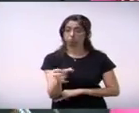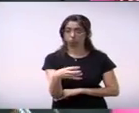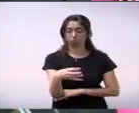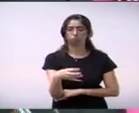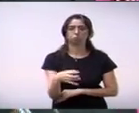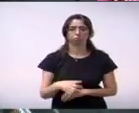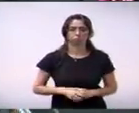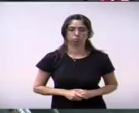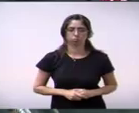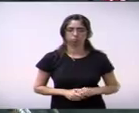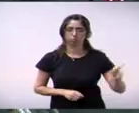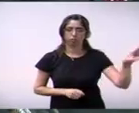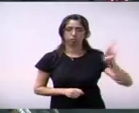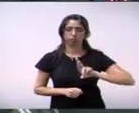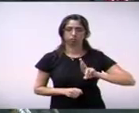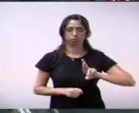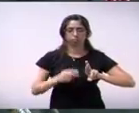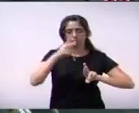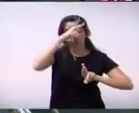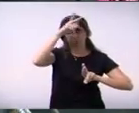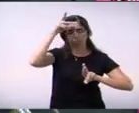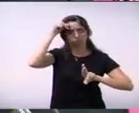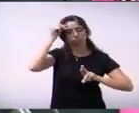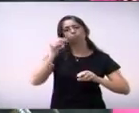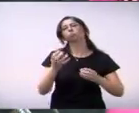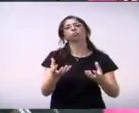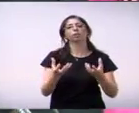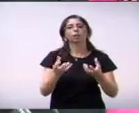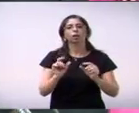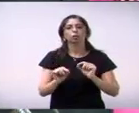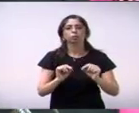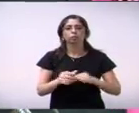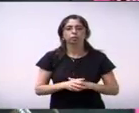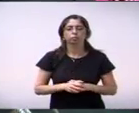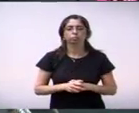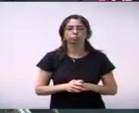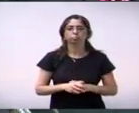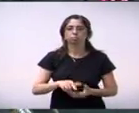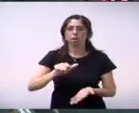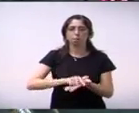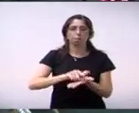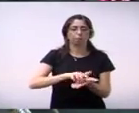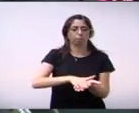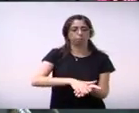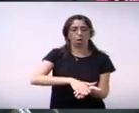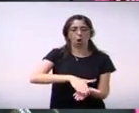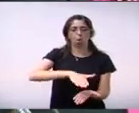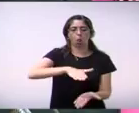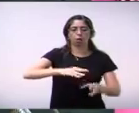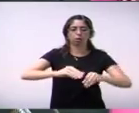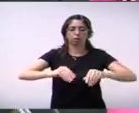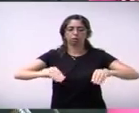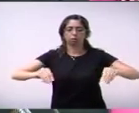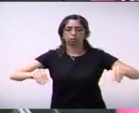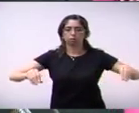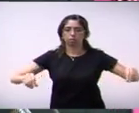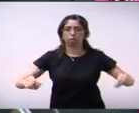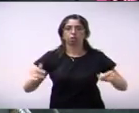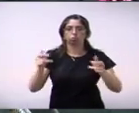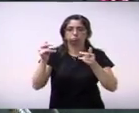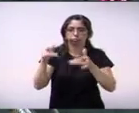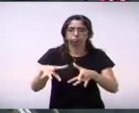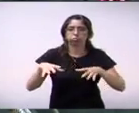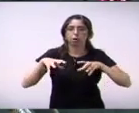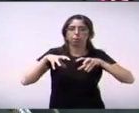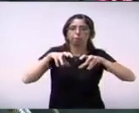Paz requer informações ao Executivo e documentações de todas as desapropriações de áreas